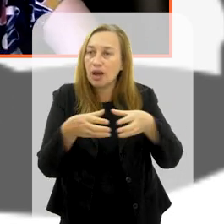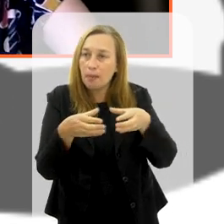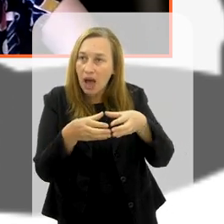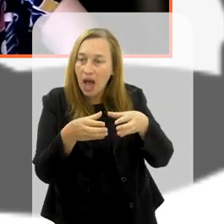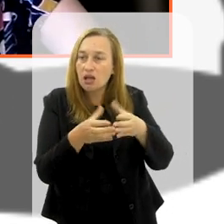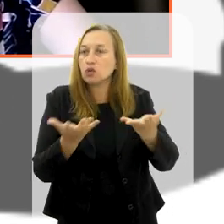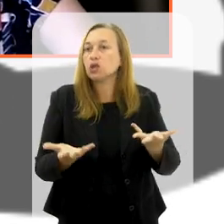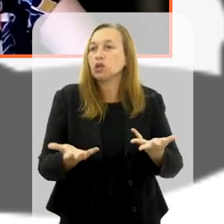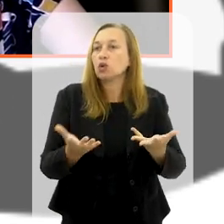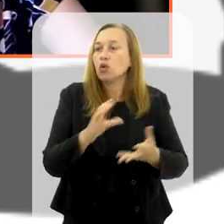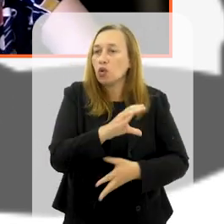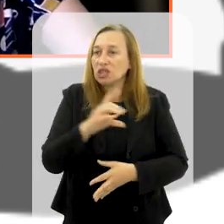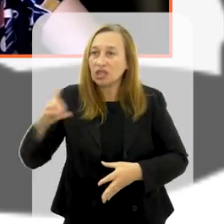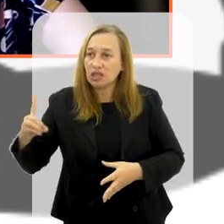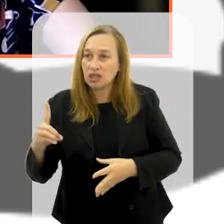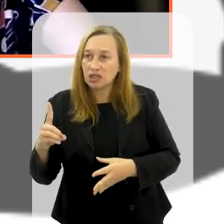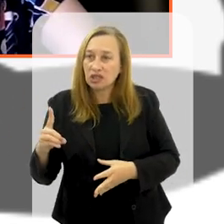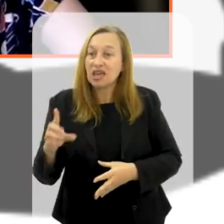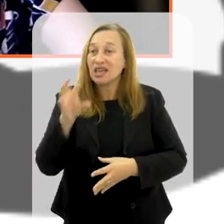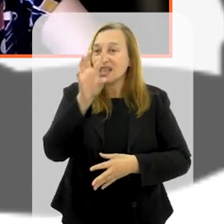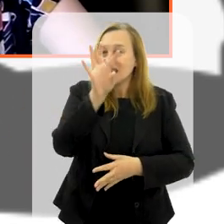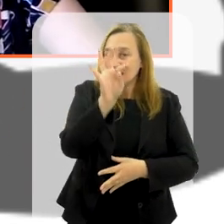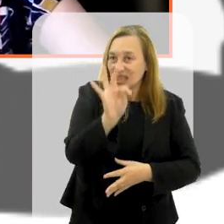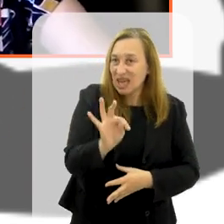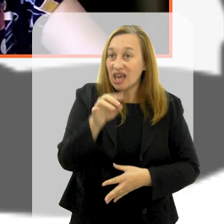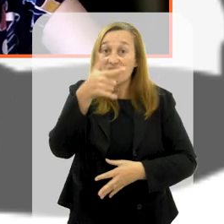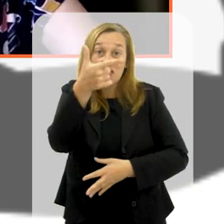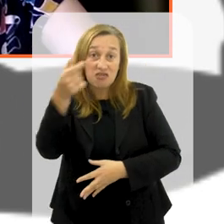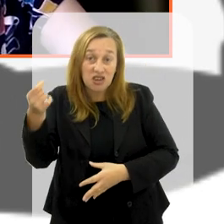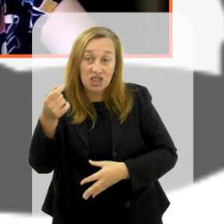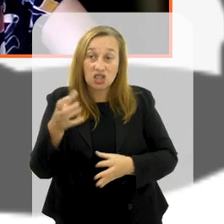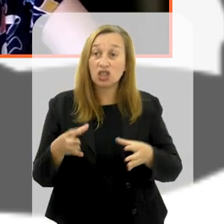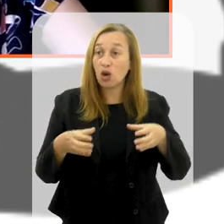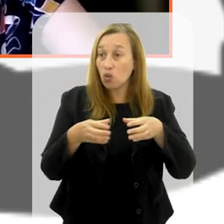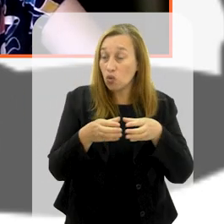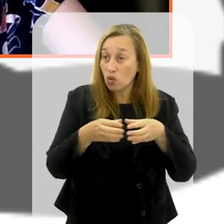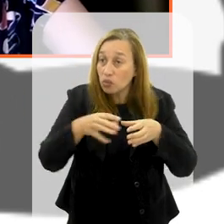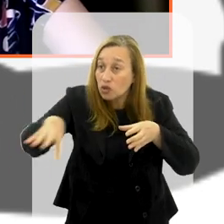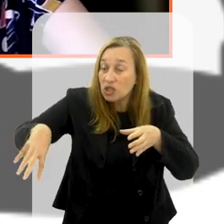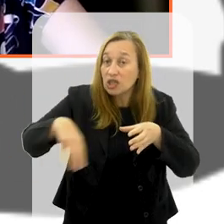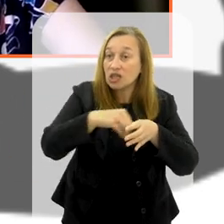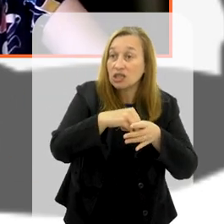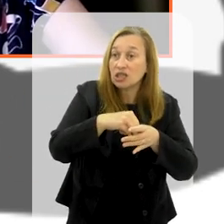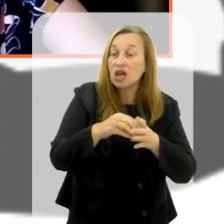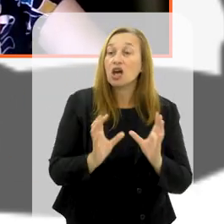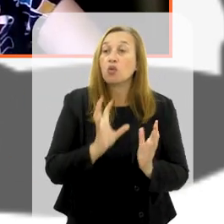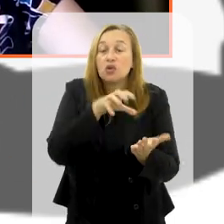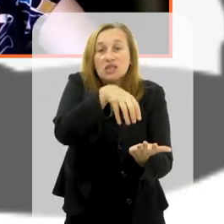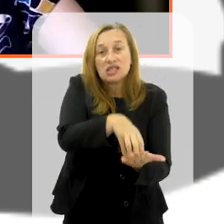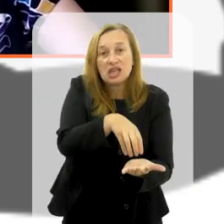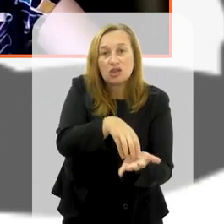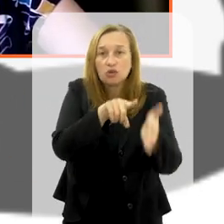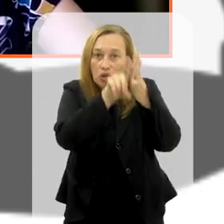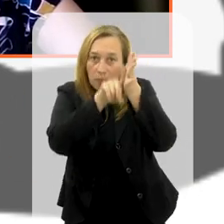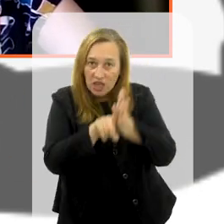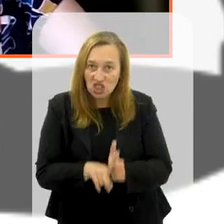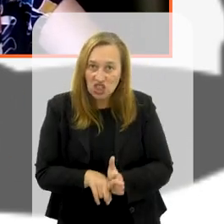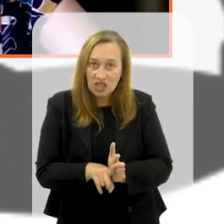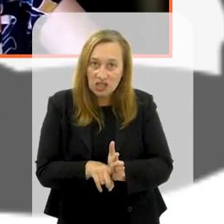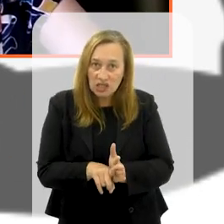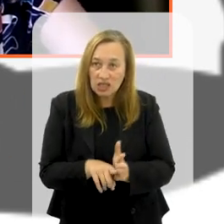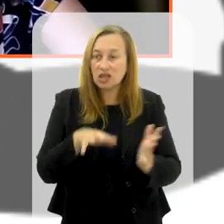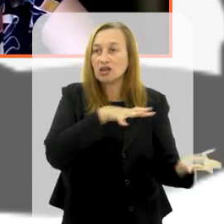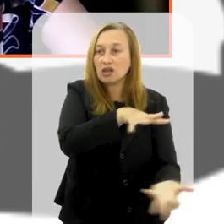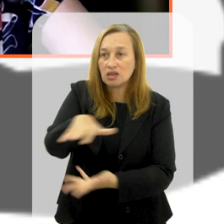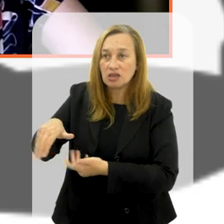coordenadora no T20, que a gente explica, o grupo de engajamento dos centros de pesquisa e cinco tênis